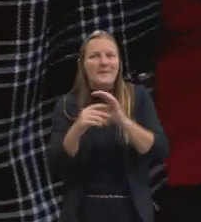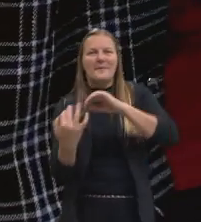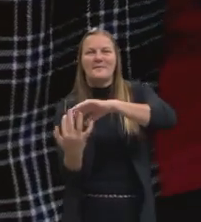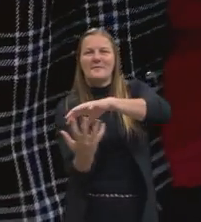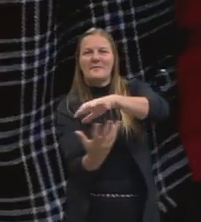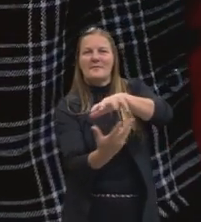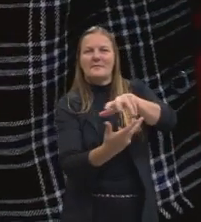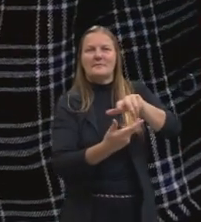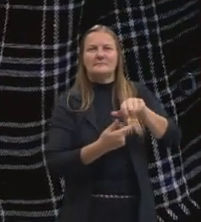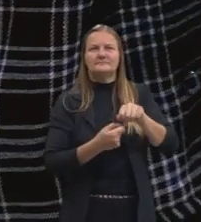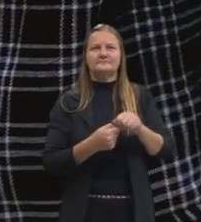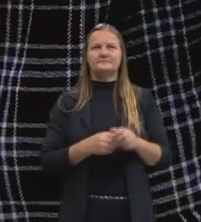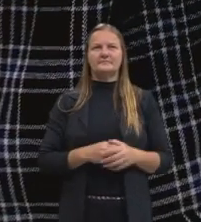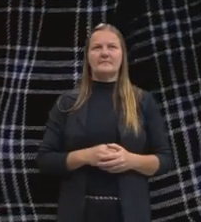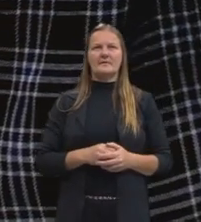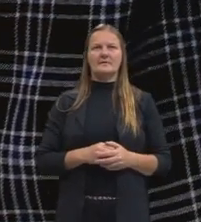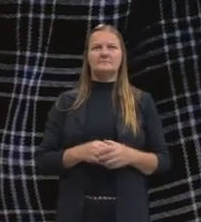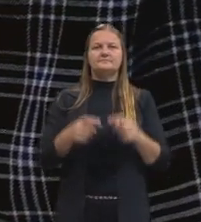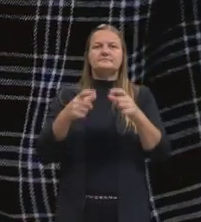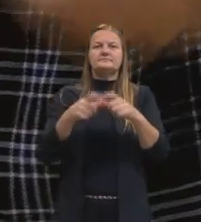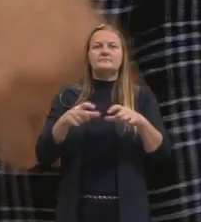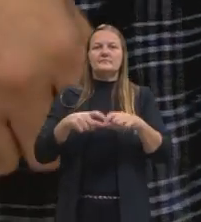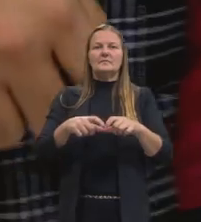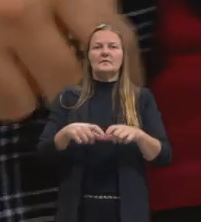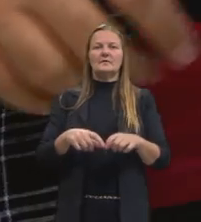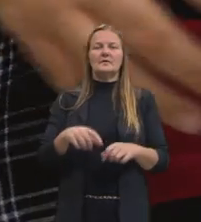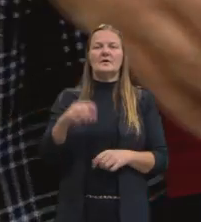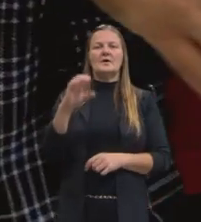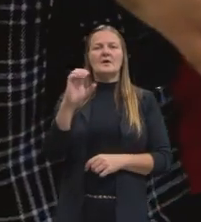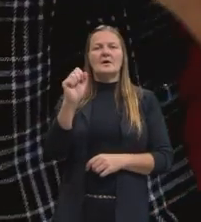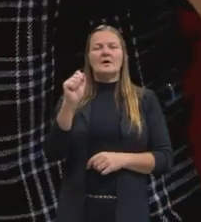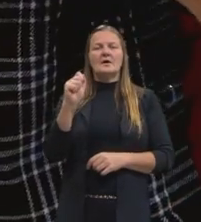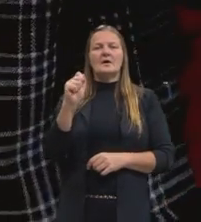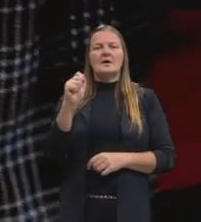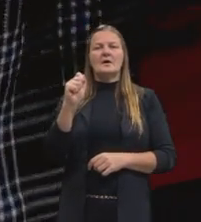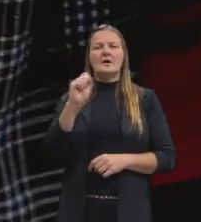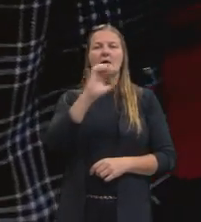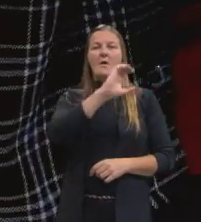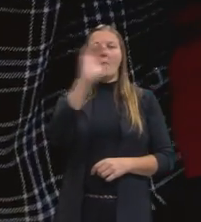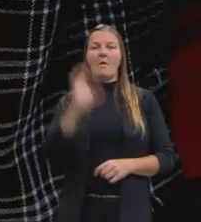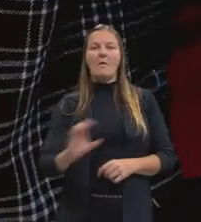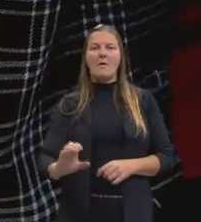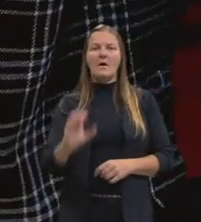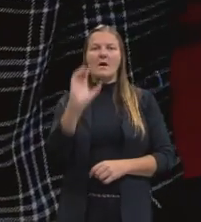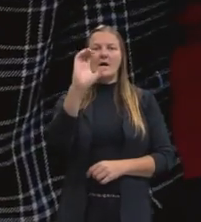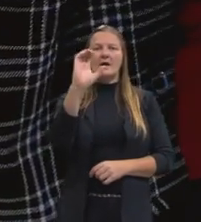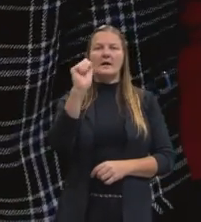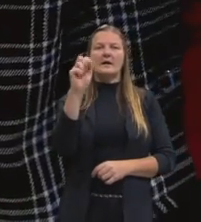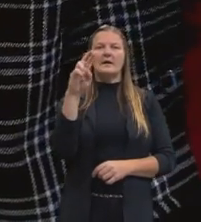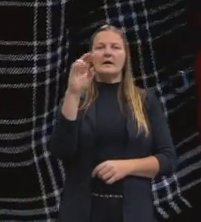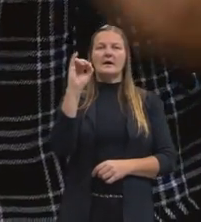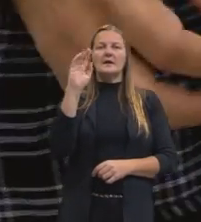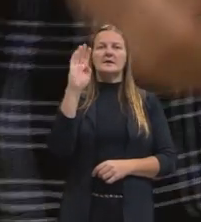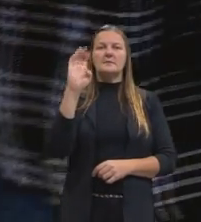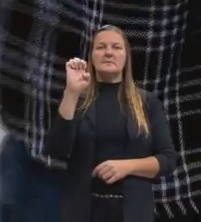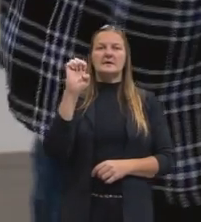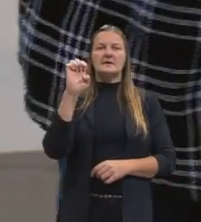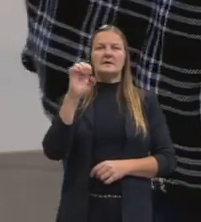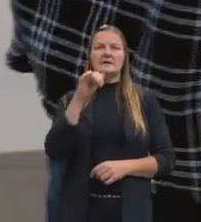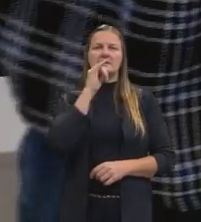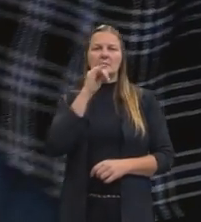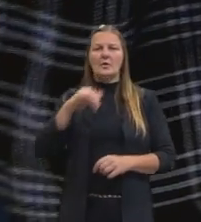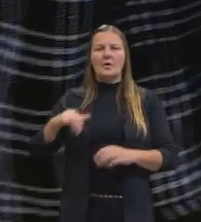chegar, né? Justamente aqui no Caribe, nessa região. Quando um avião, né, sai